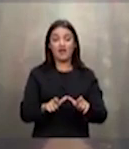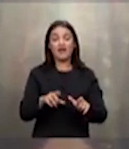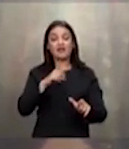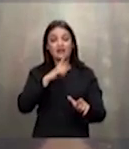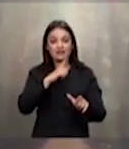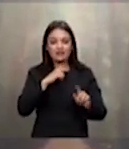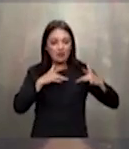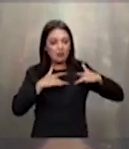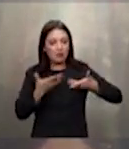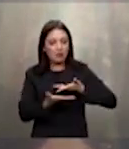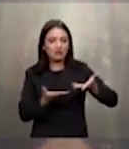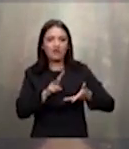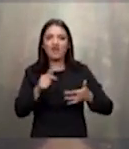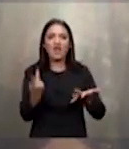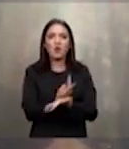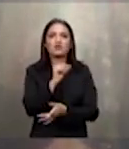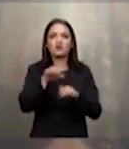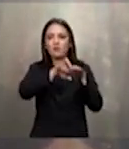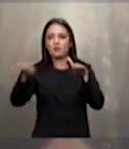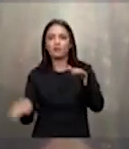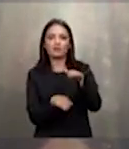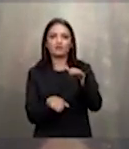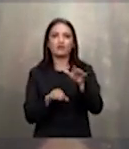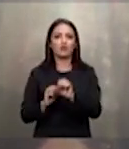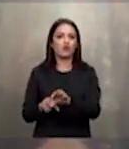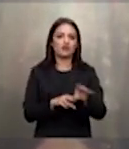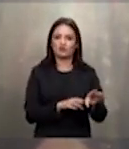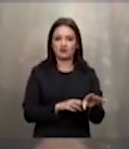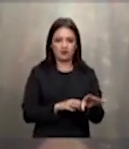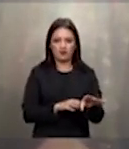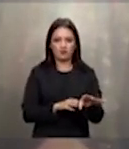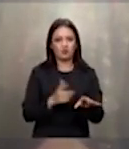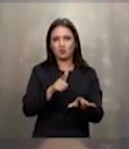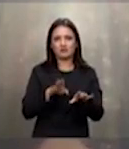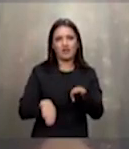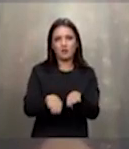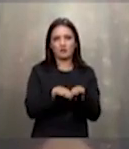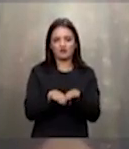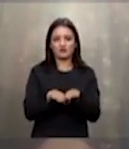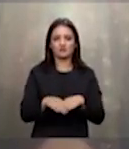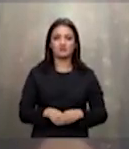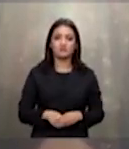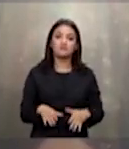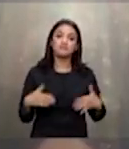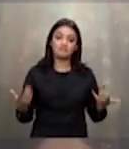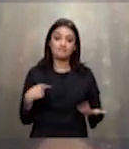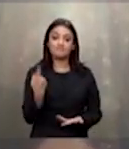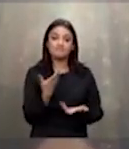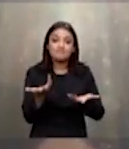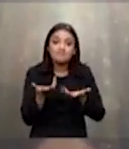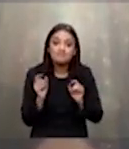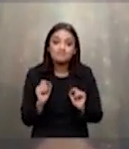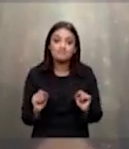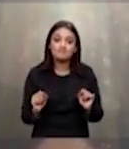construindo mais desigualdades educacionais para o conjunto dos estudantes né o que queremos destacar